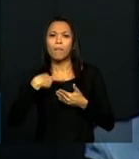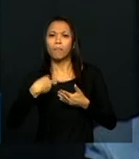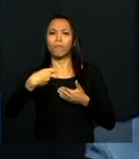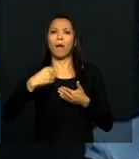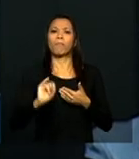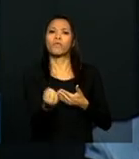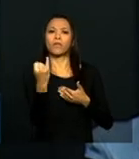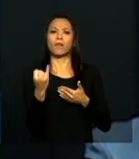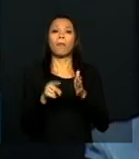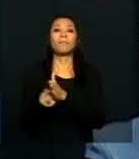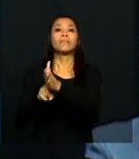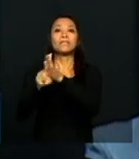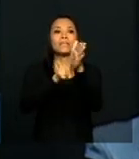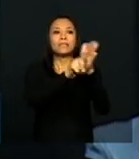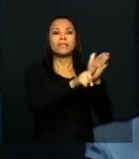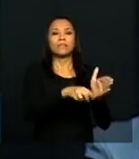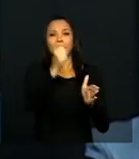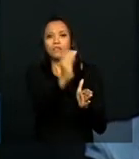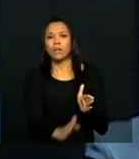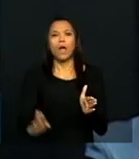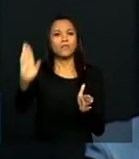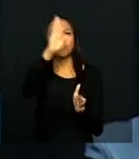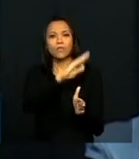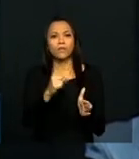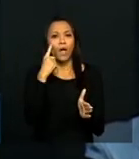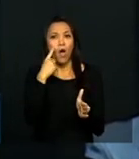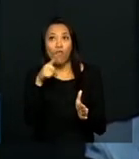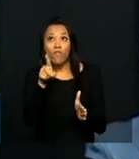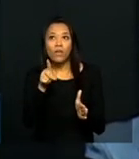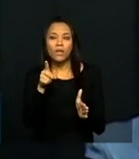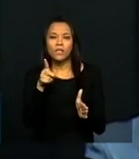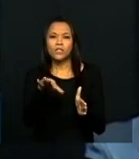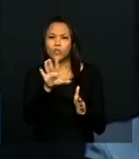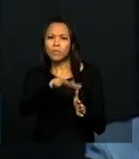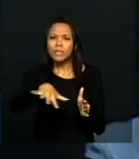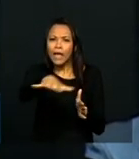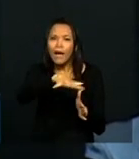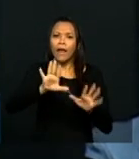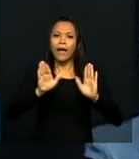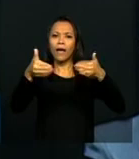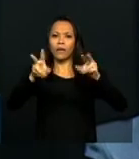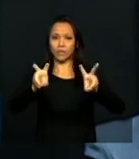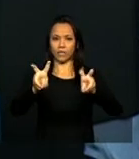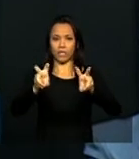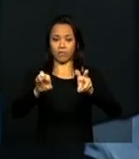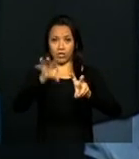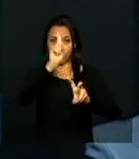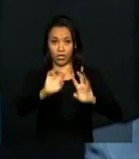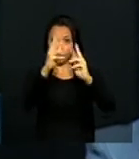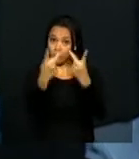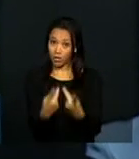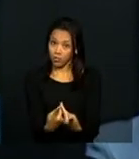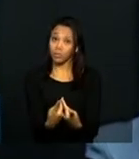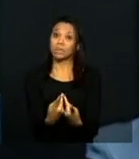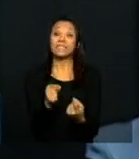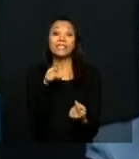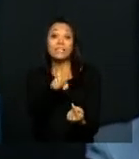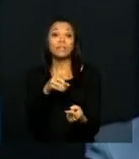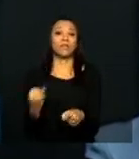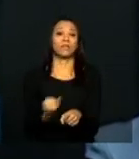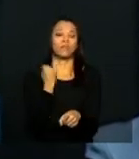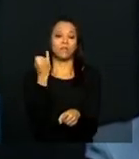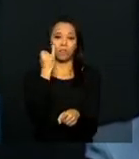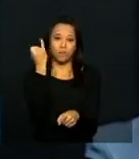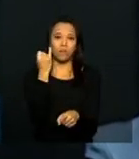pesquisa nacional sobre indicadores de educação em direitos humanos. Isto é fundamental para dar sustentação à